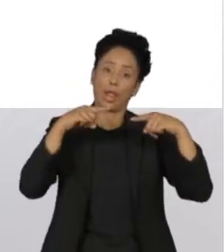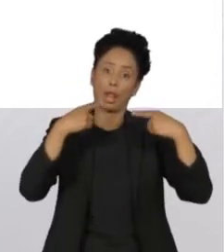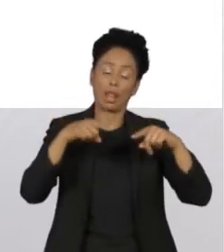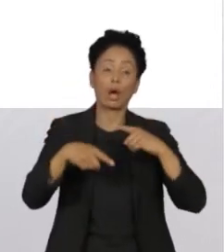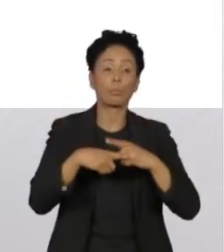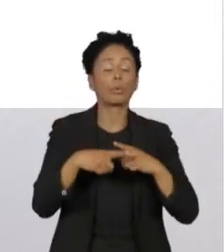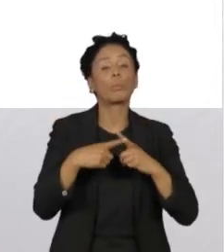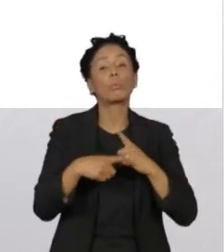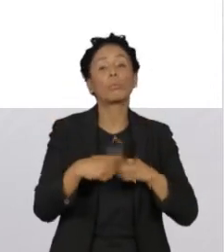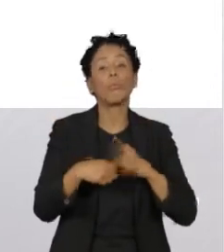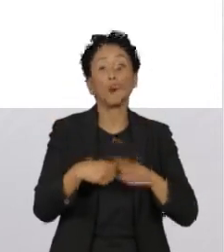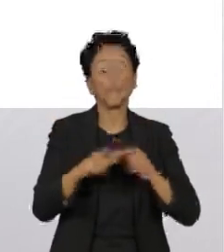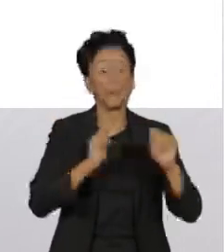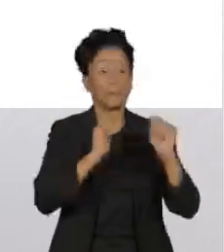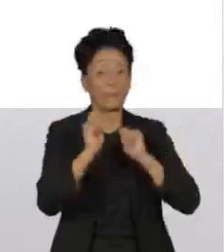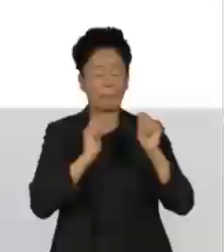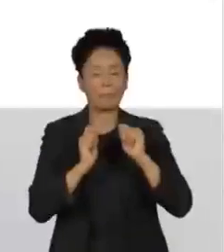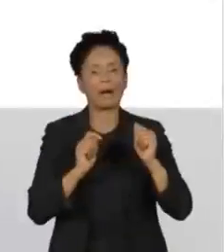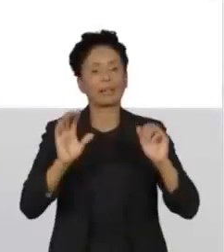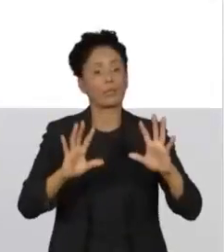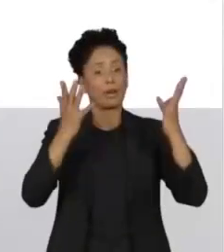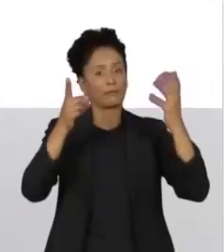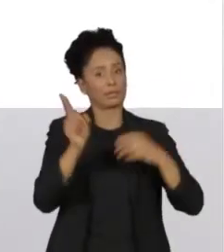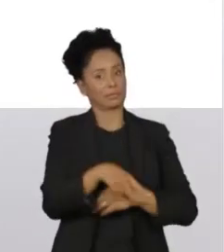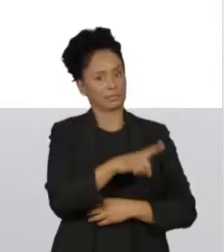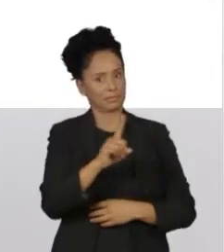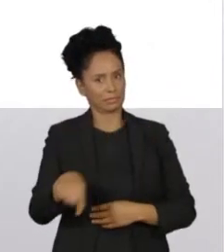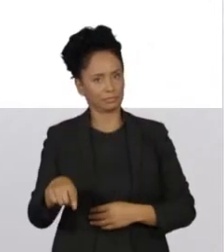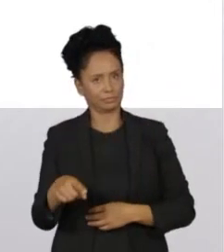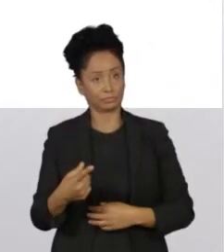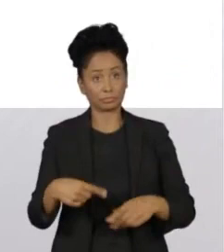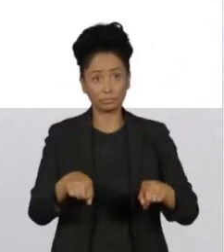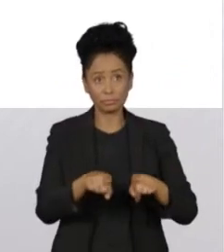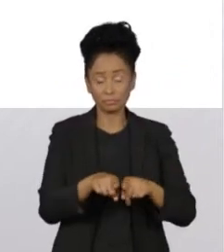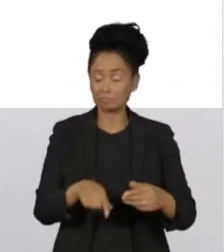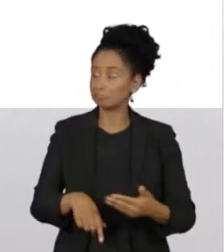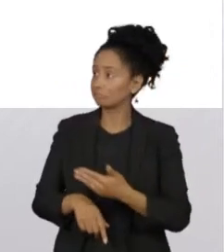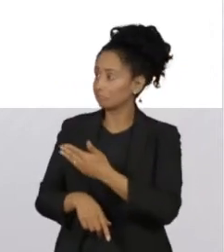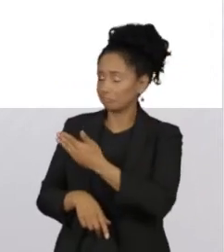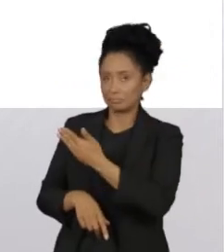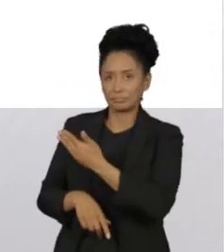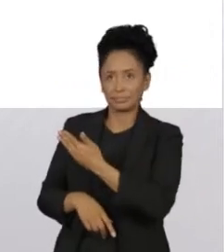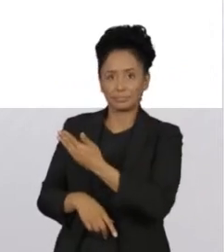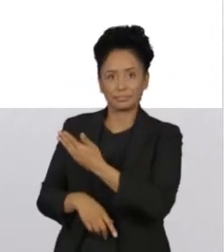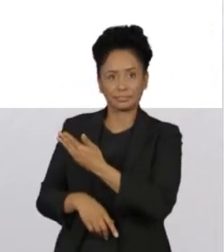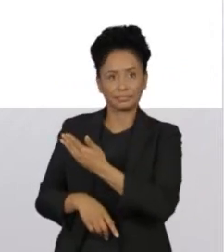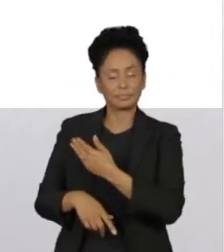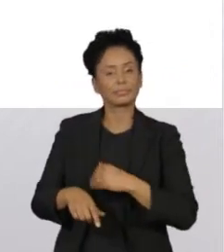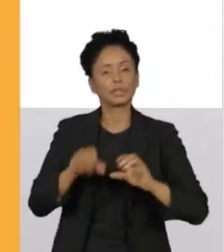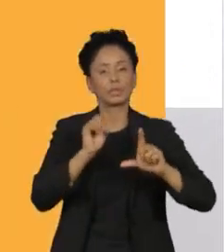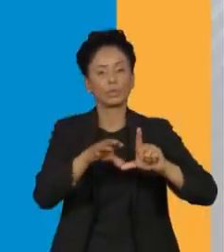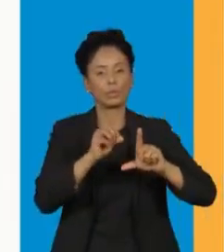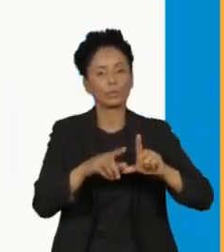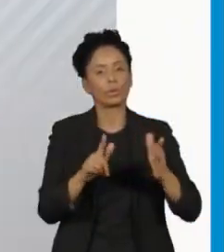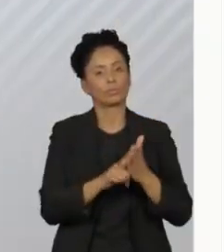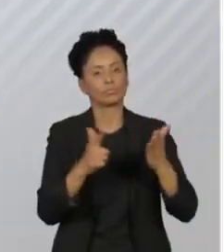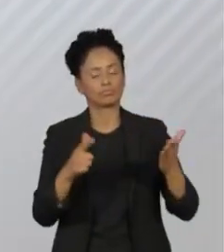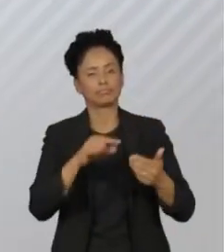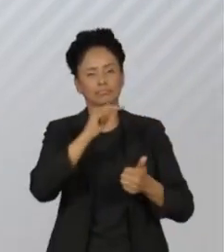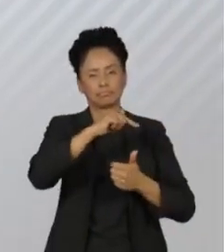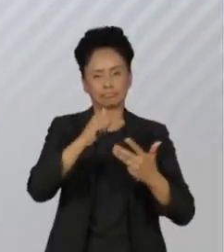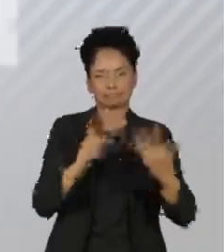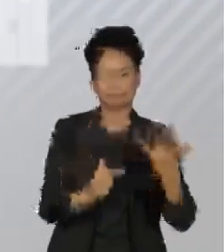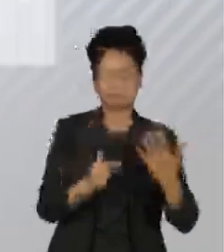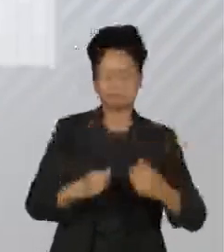evento, organizado por composto G1, o Globo, Valor, o Estado de São Paulo, Folha de São Paulo e UOL. Nova